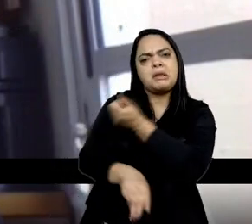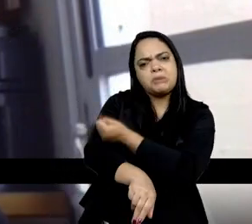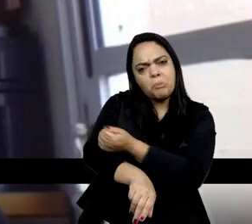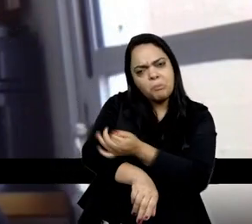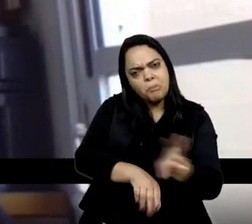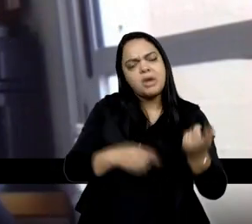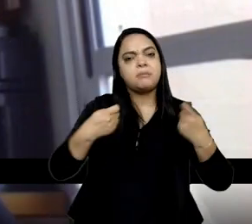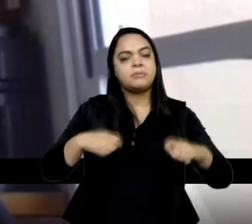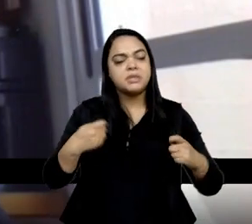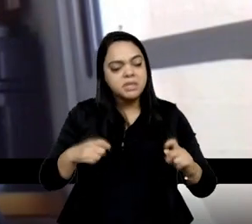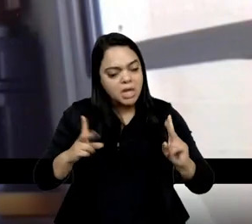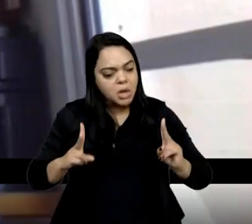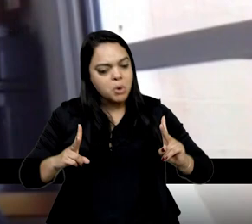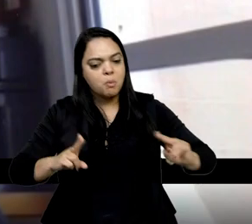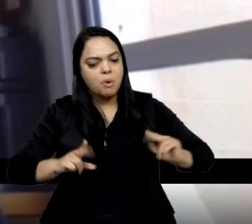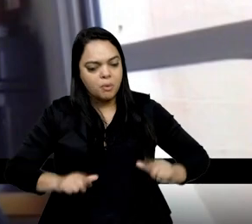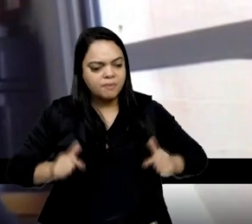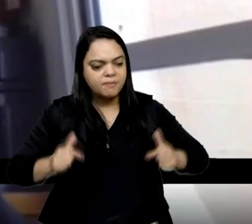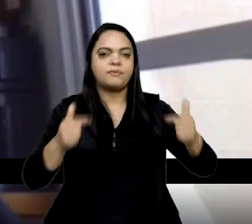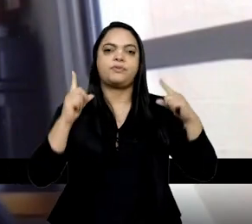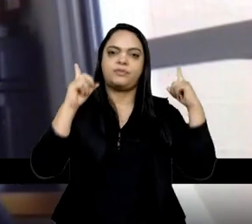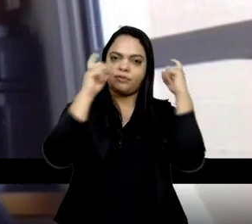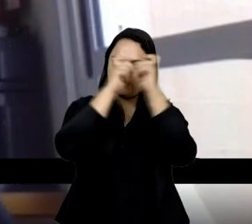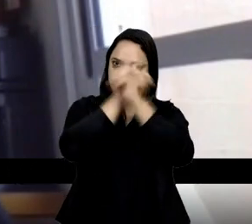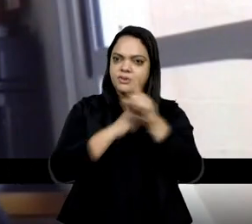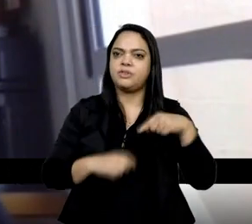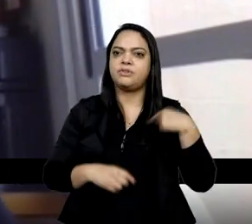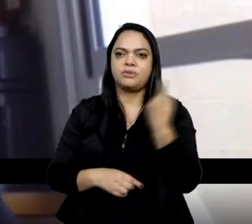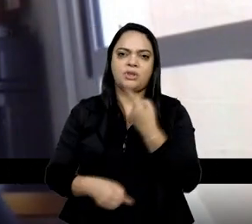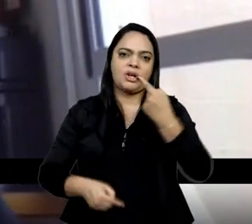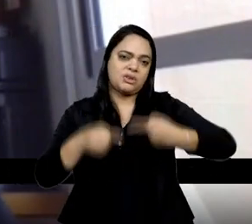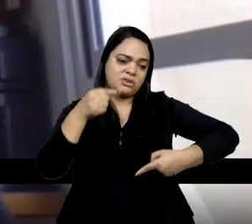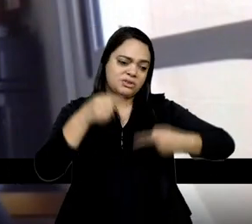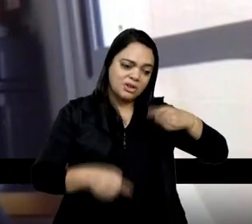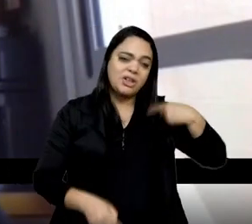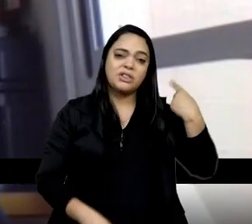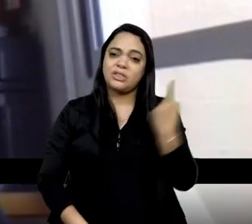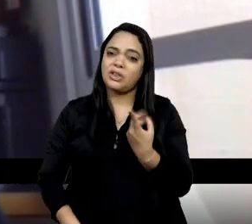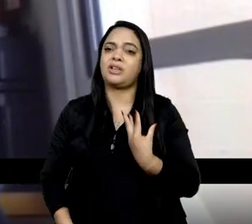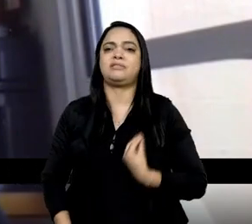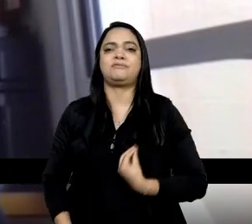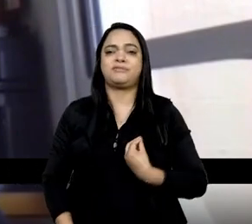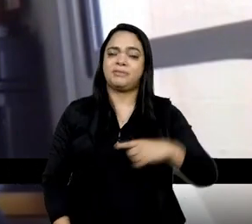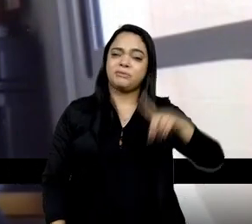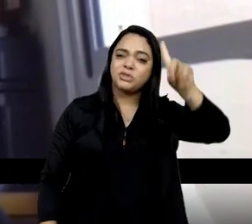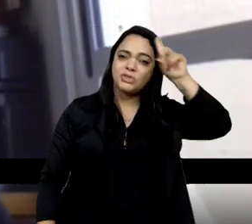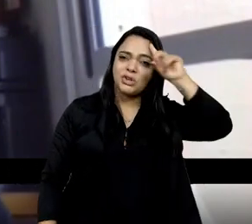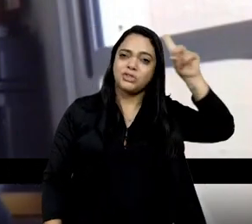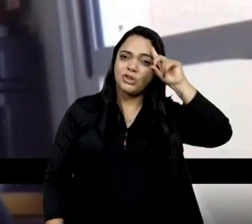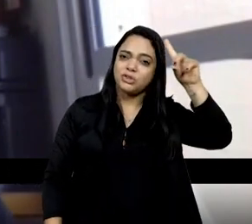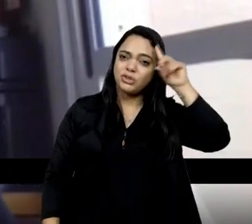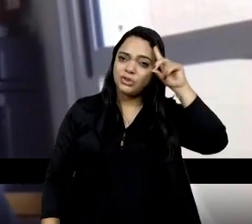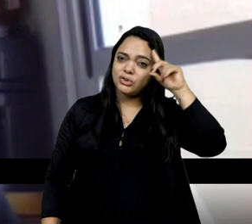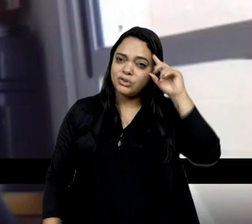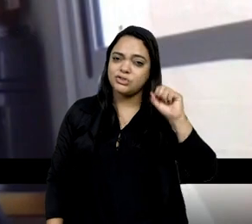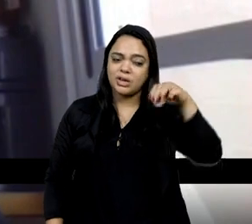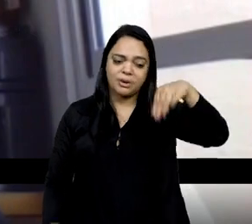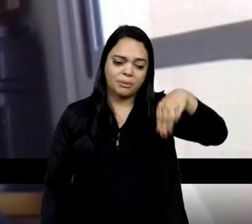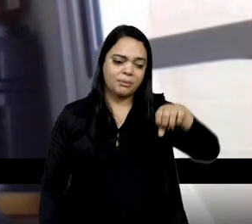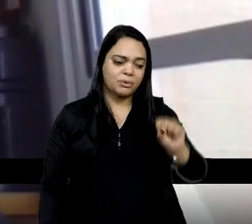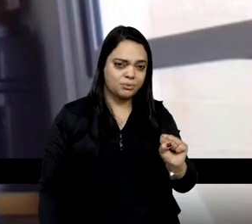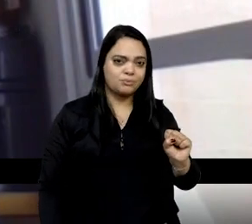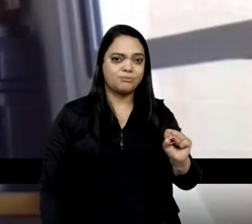Então, é bem complicado isso que a gente está falando, assim, a vivencia cotidianamente, assim, no Mato Grosso do Sul, o